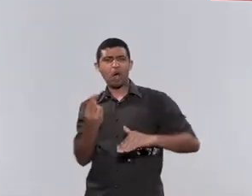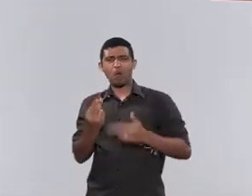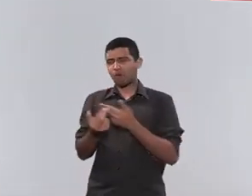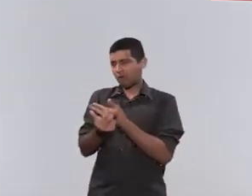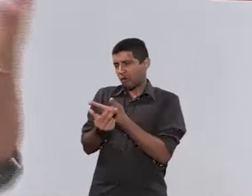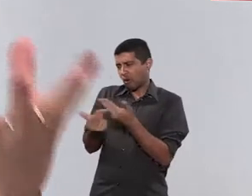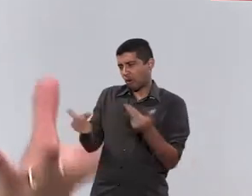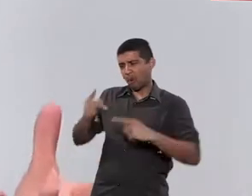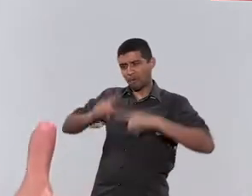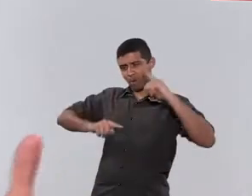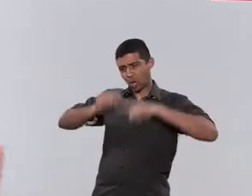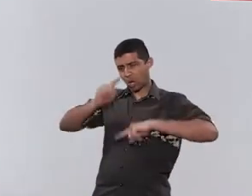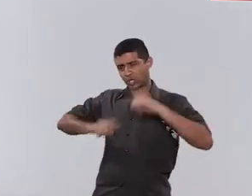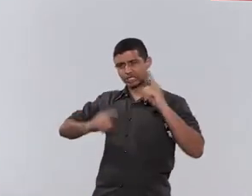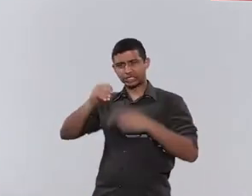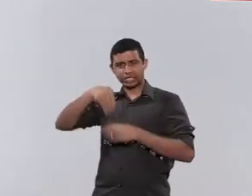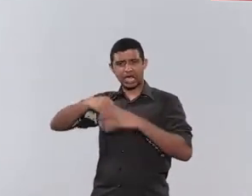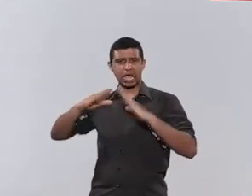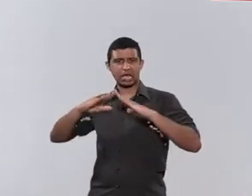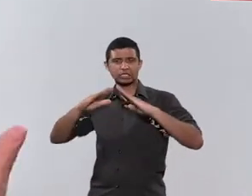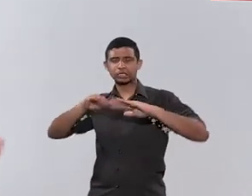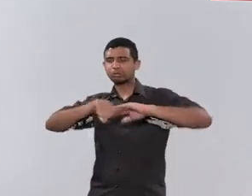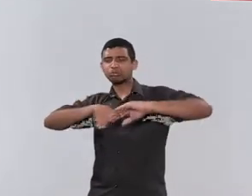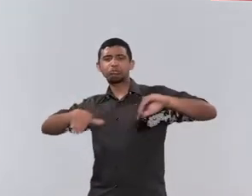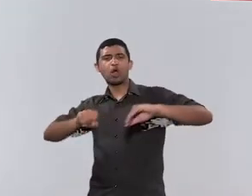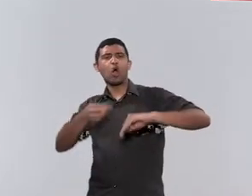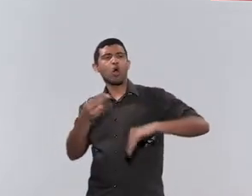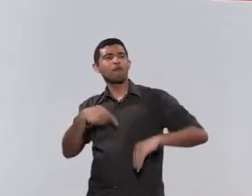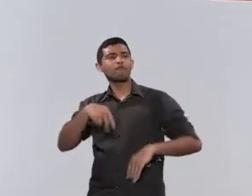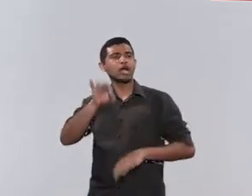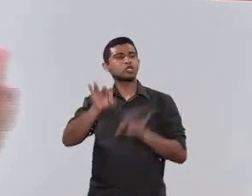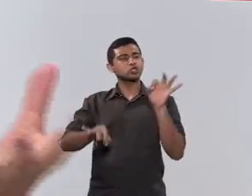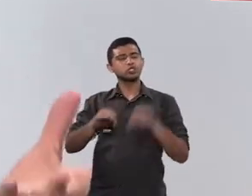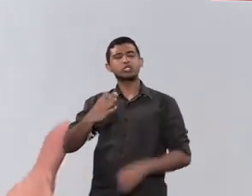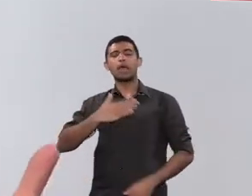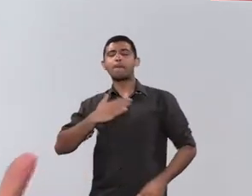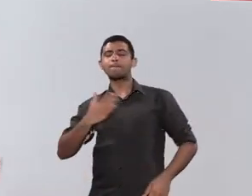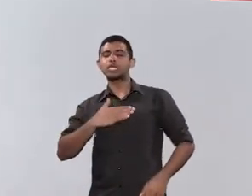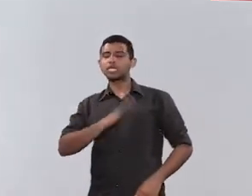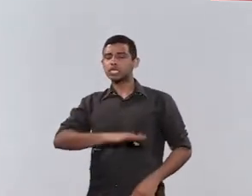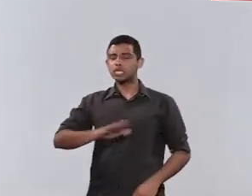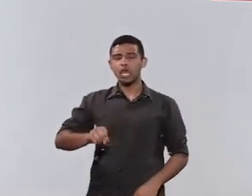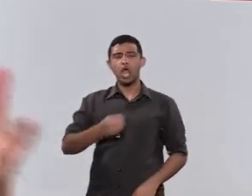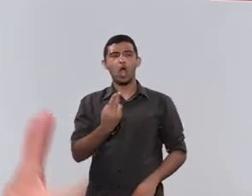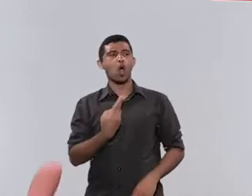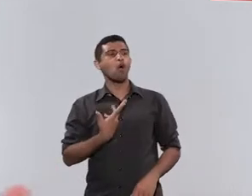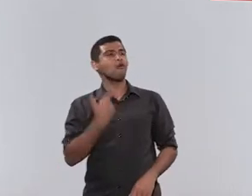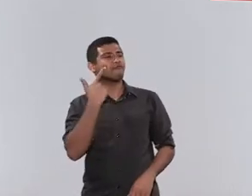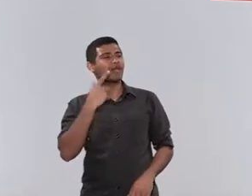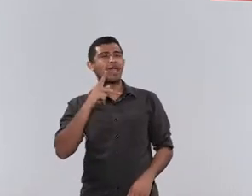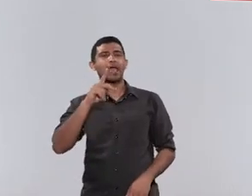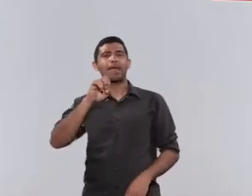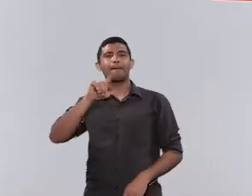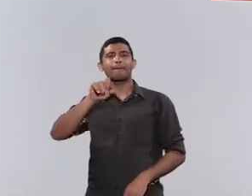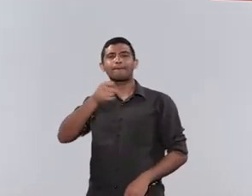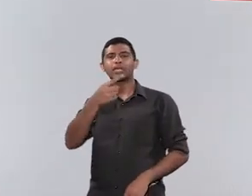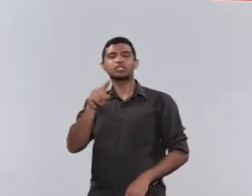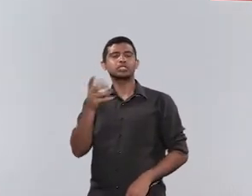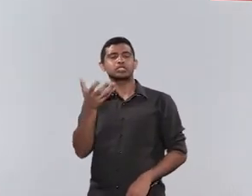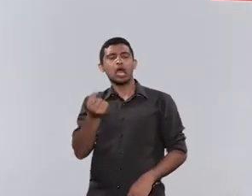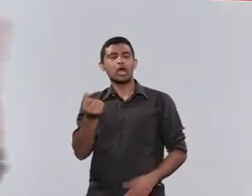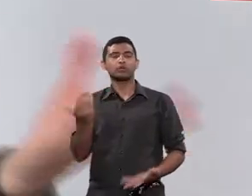de bens, numa briga de disputa de guarda, de busca de aumento de pensão alimentícia.